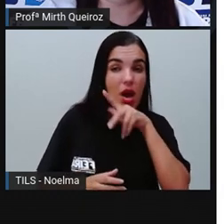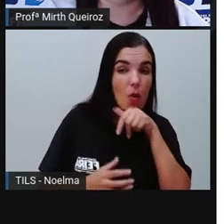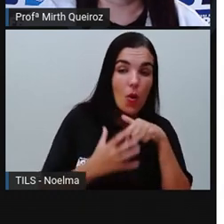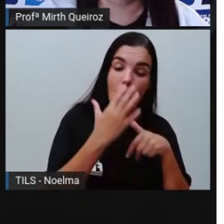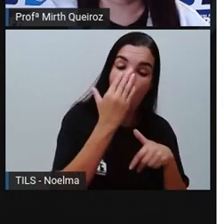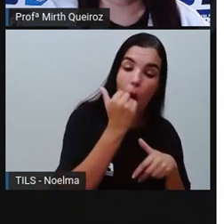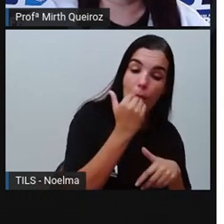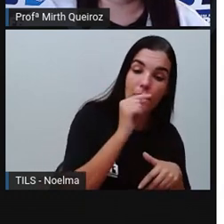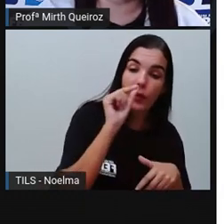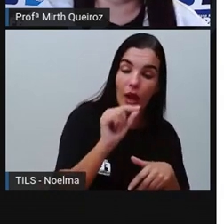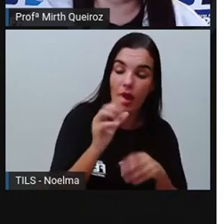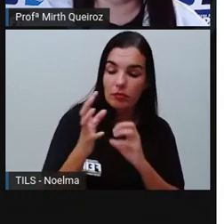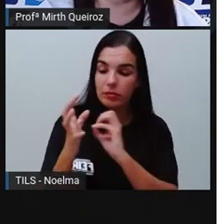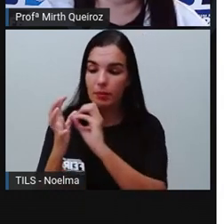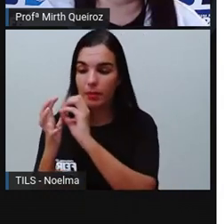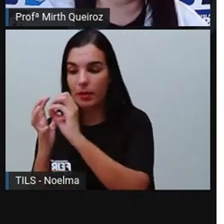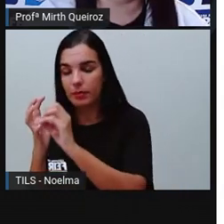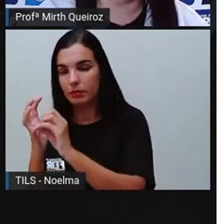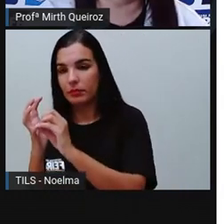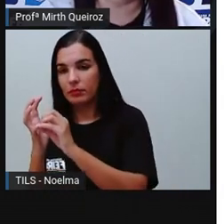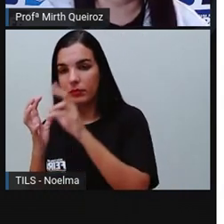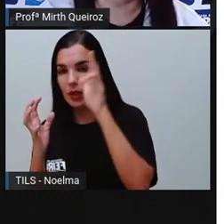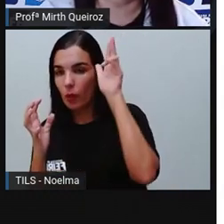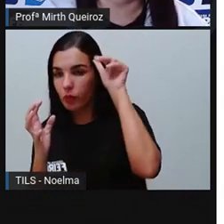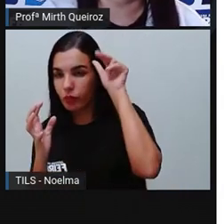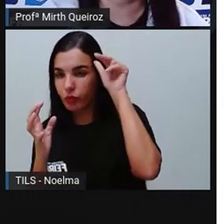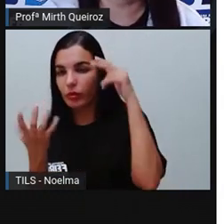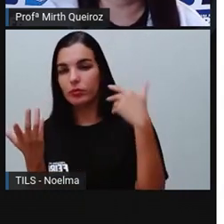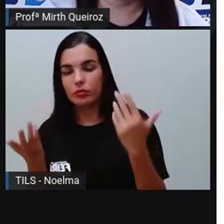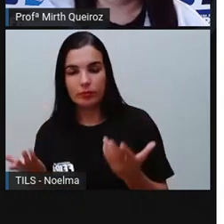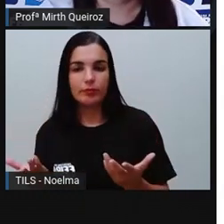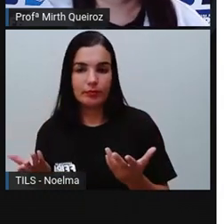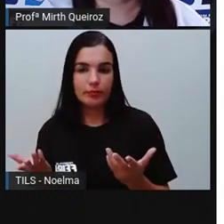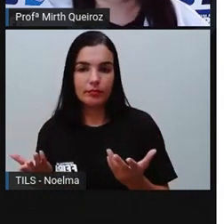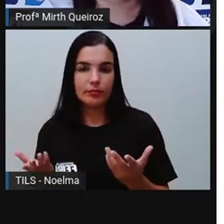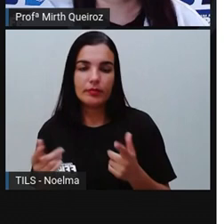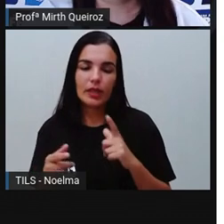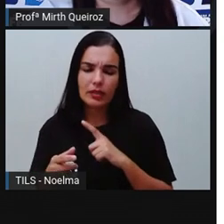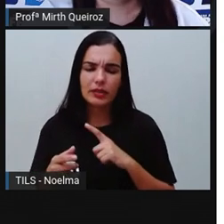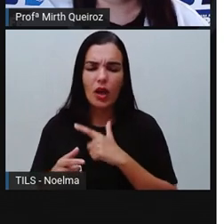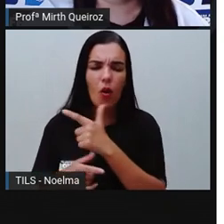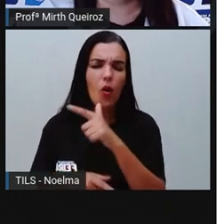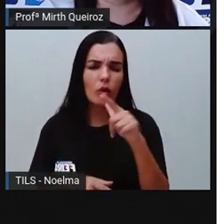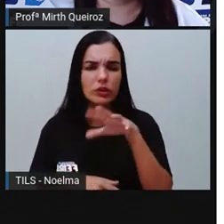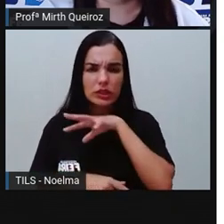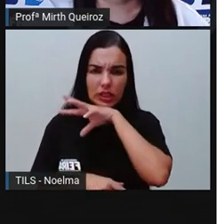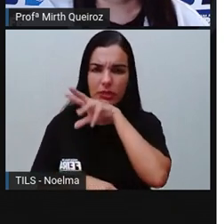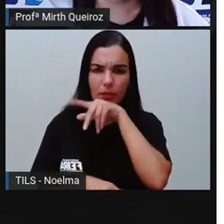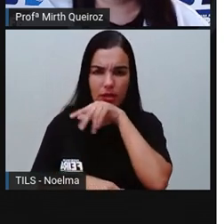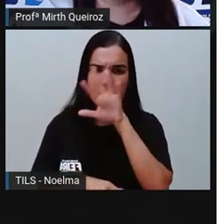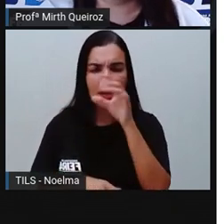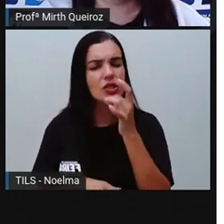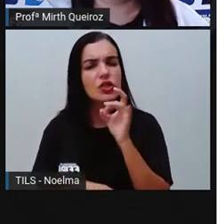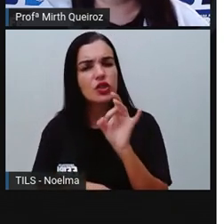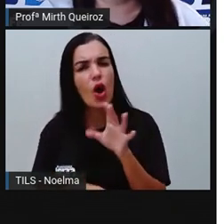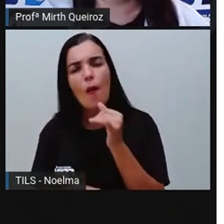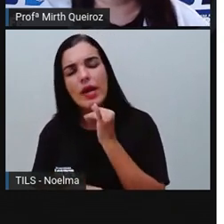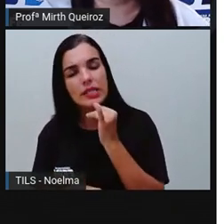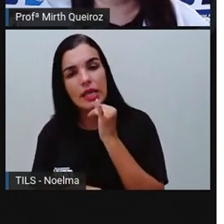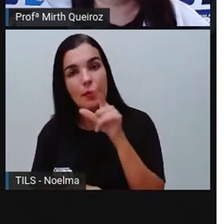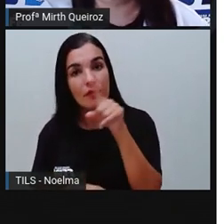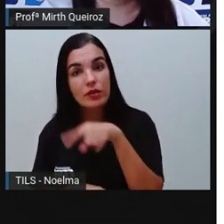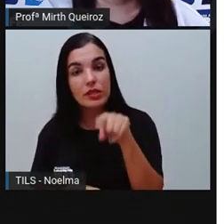com base em uma única cadeia alimentar. Claro que o leão, ele se alimenta também de outros animais, né? Mas só para vocês